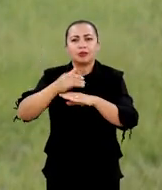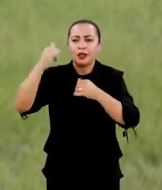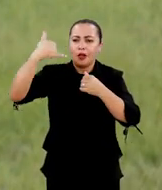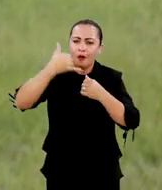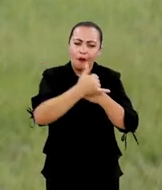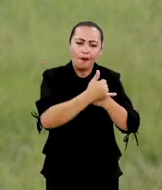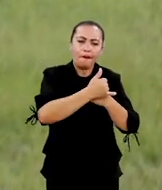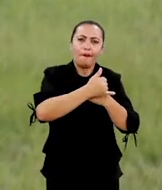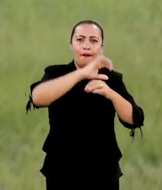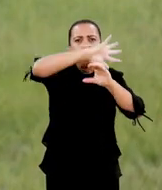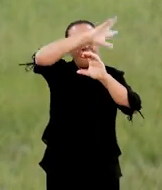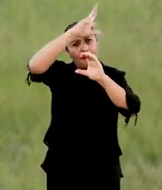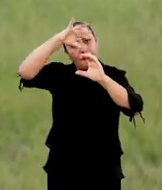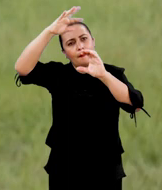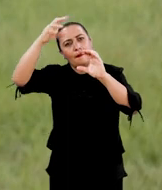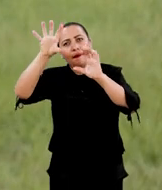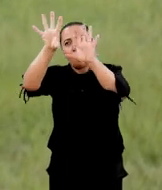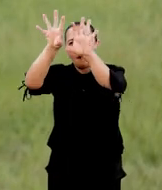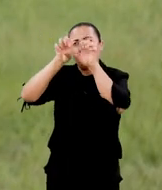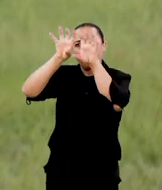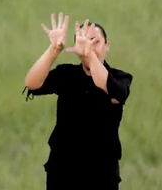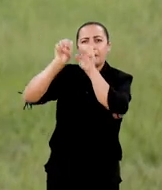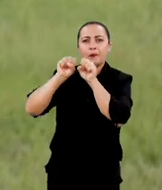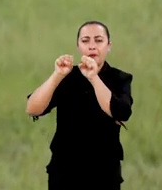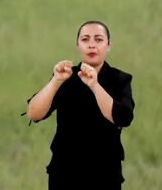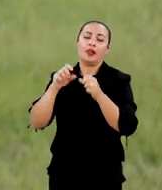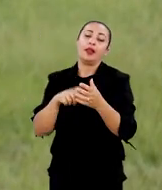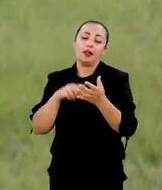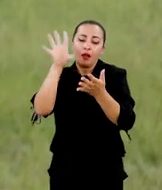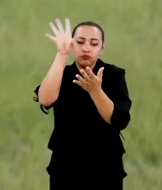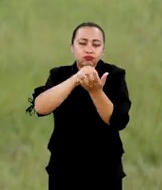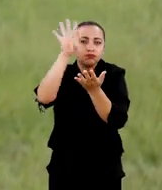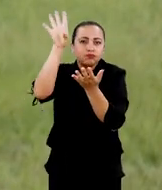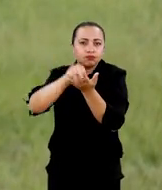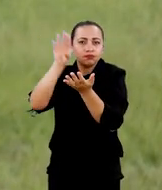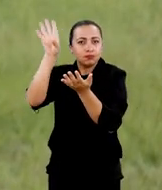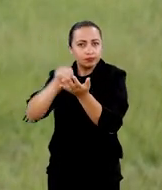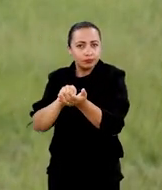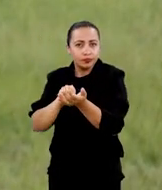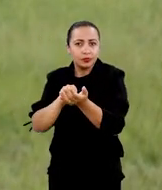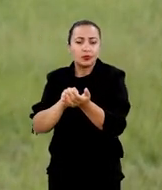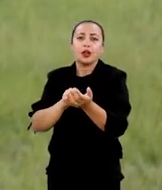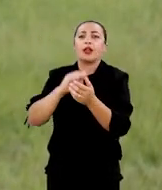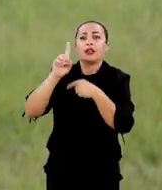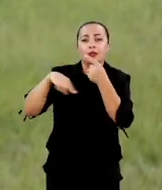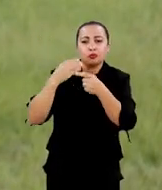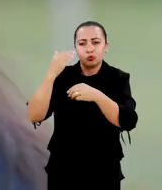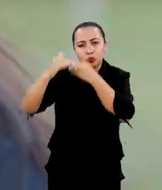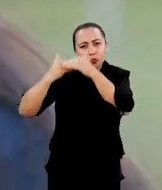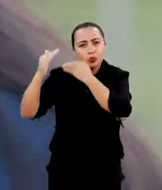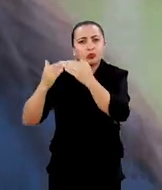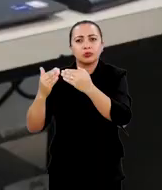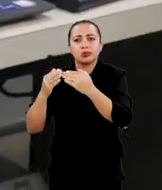atravessa a camada ionosférica, toda perturbada, e recebe aqui. Então, são esses dados que nós processamos. Temos